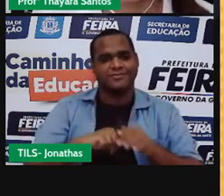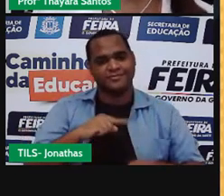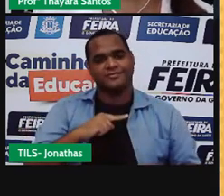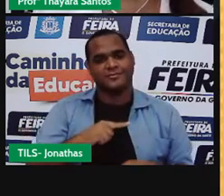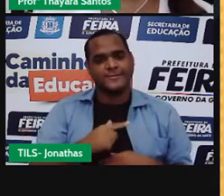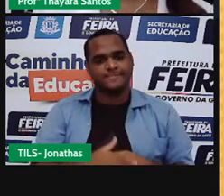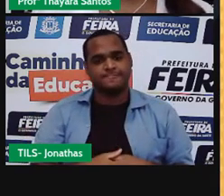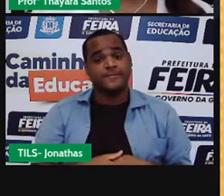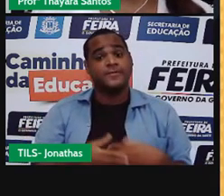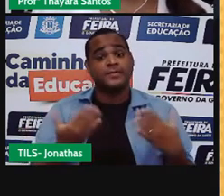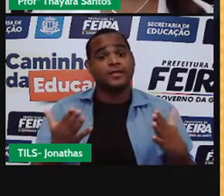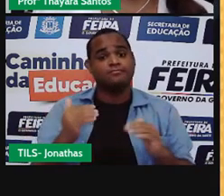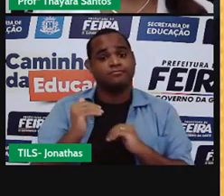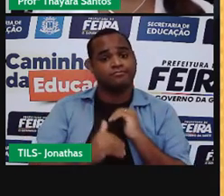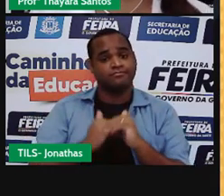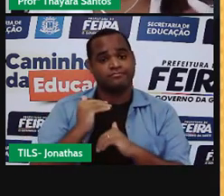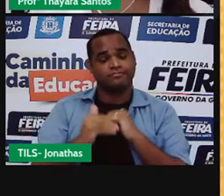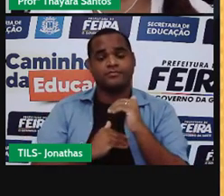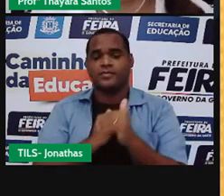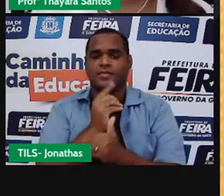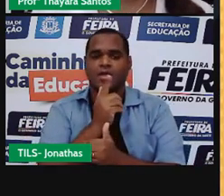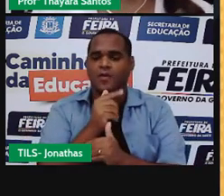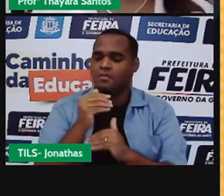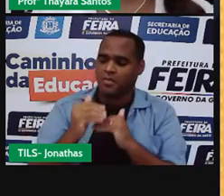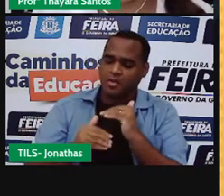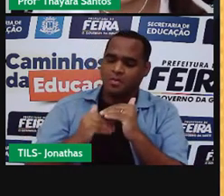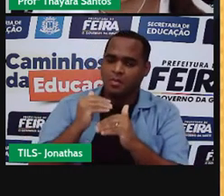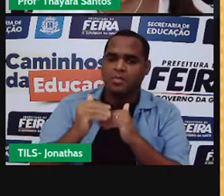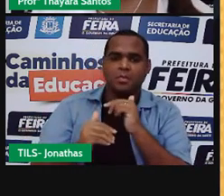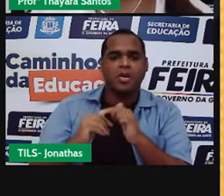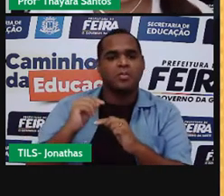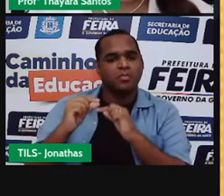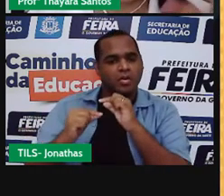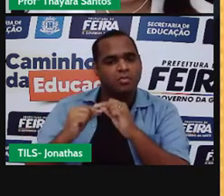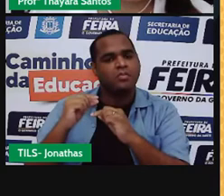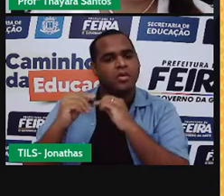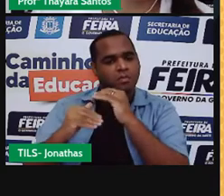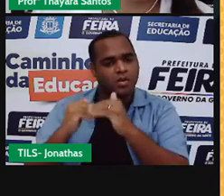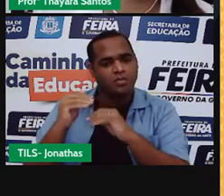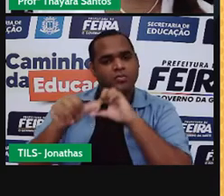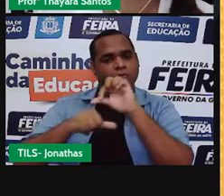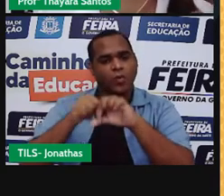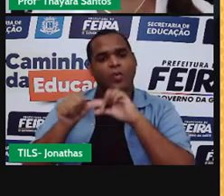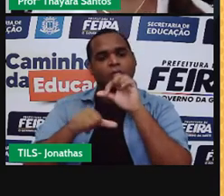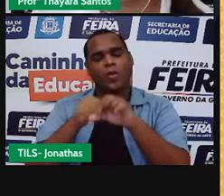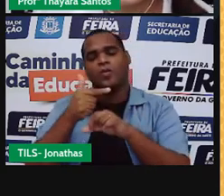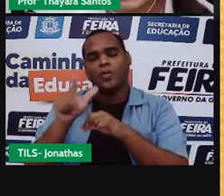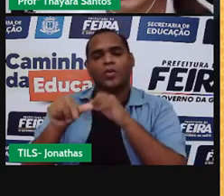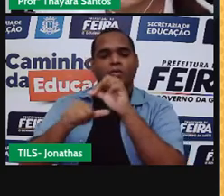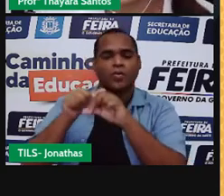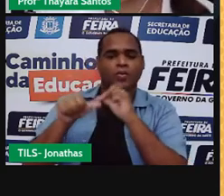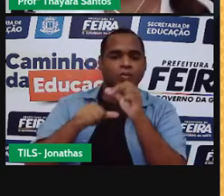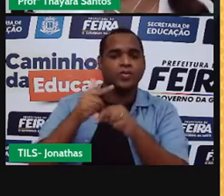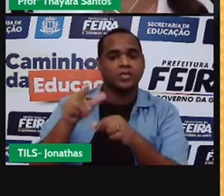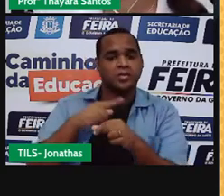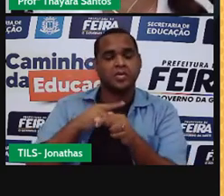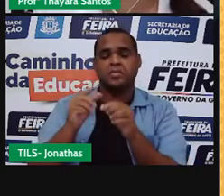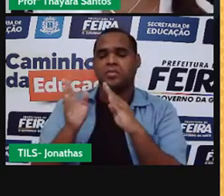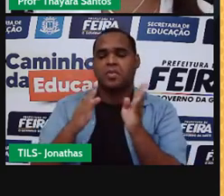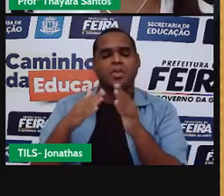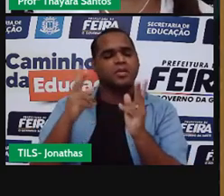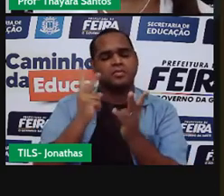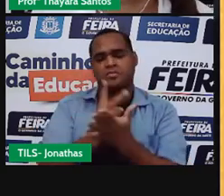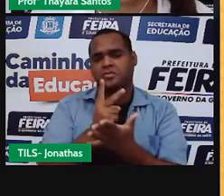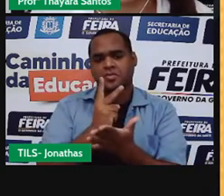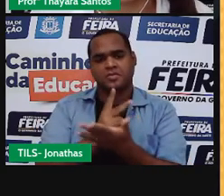E, nesse processo, a água vai se renovando o tempo todo. Ela vai mudando de fases e ela vai se renovando o tempo todo.